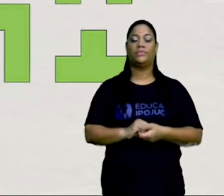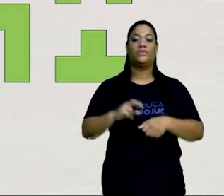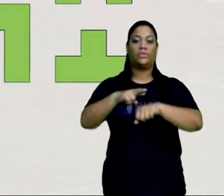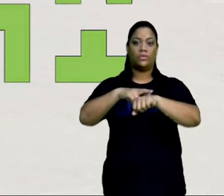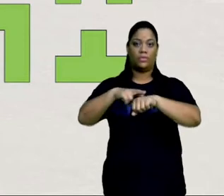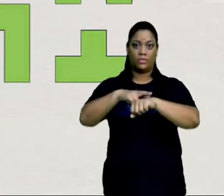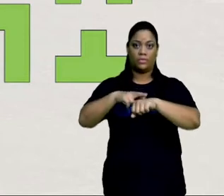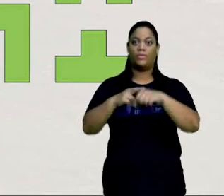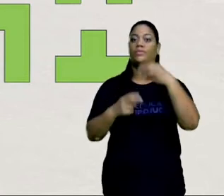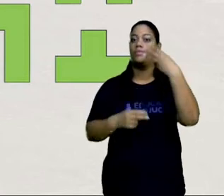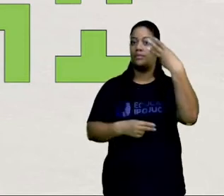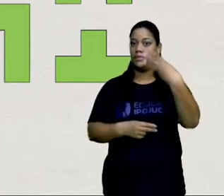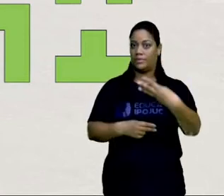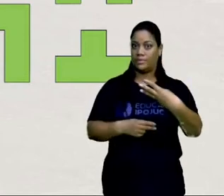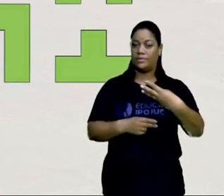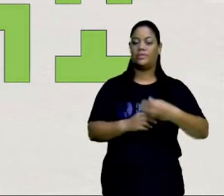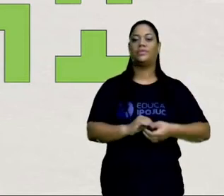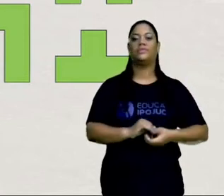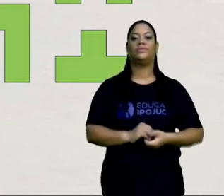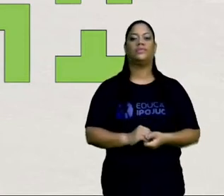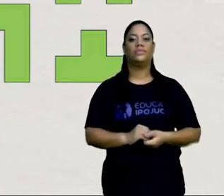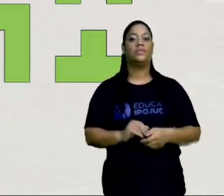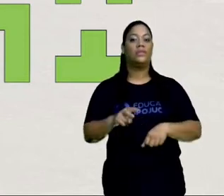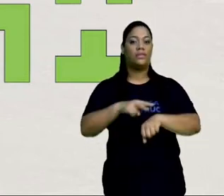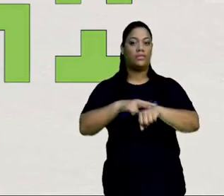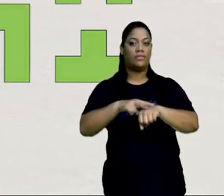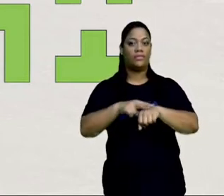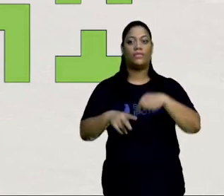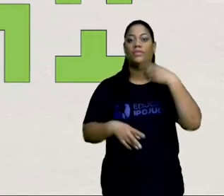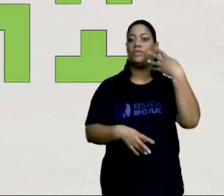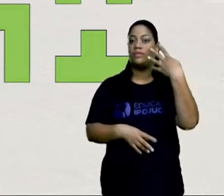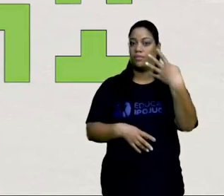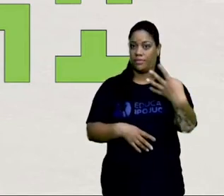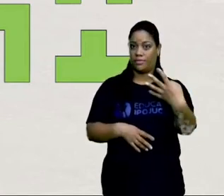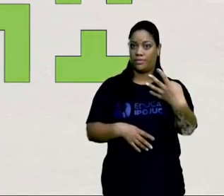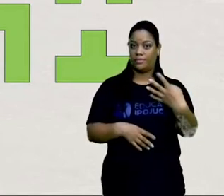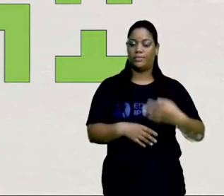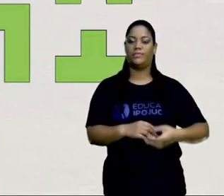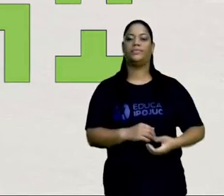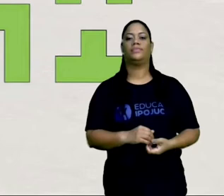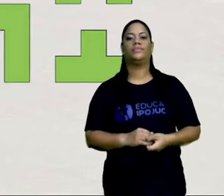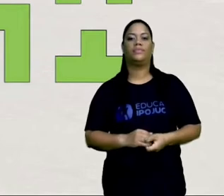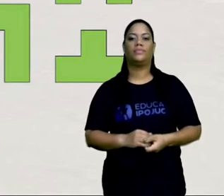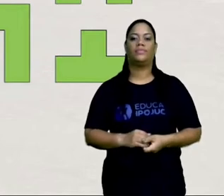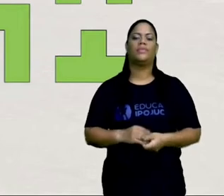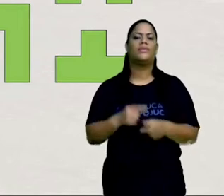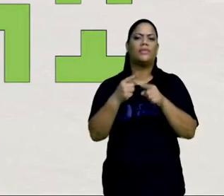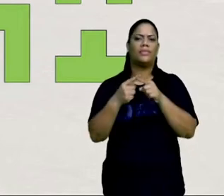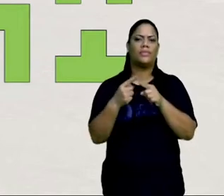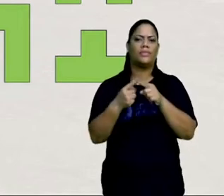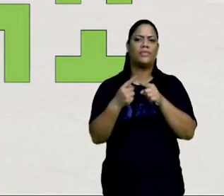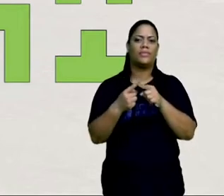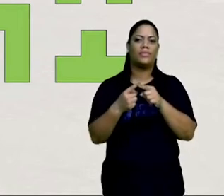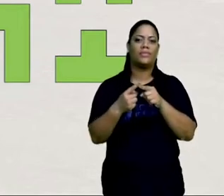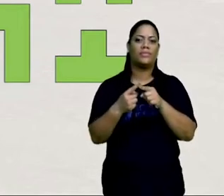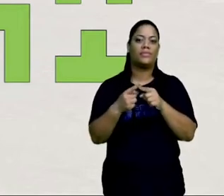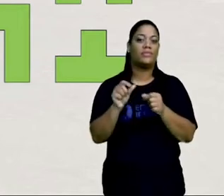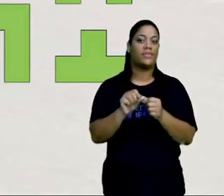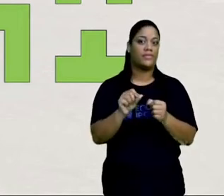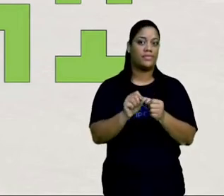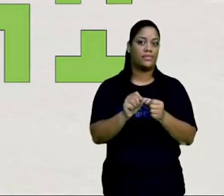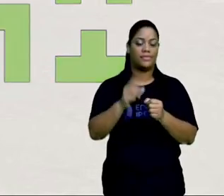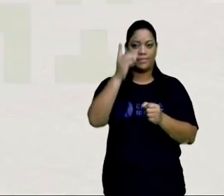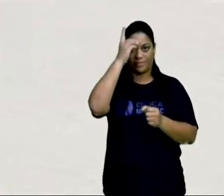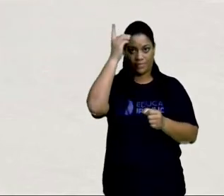roxo, três unidades de área. E o verde, quatro unidades de área. E por que a gente está fazendo isso?